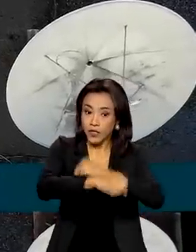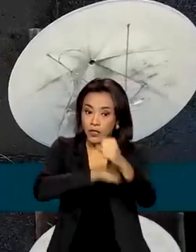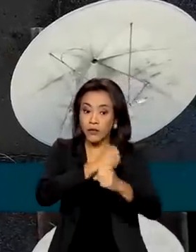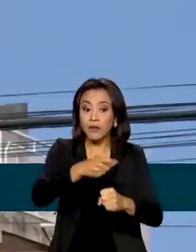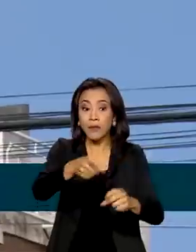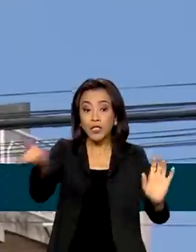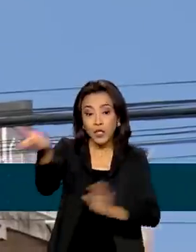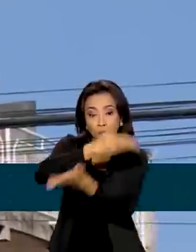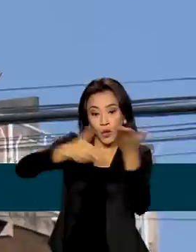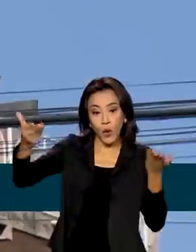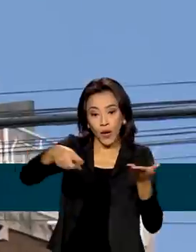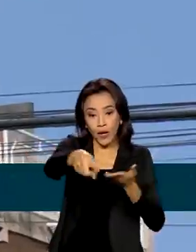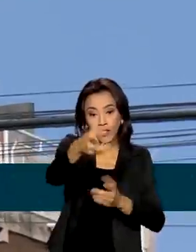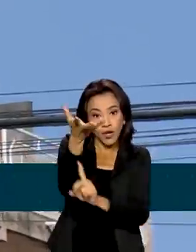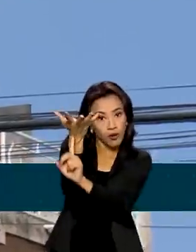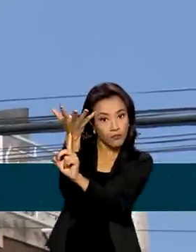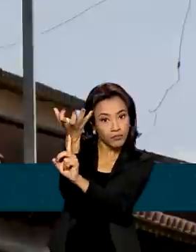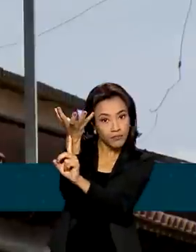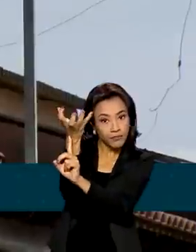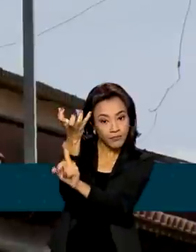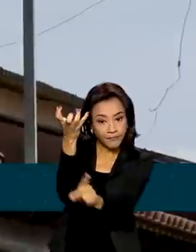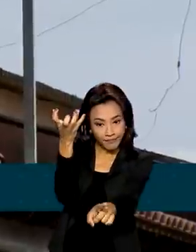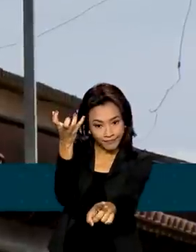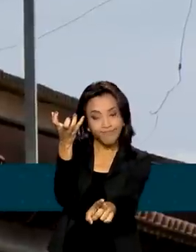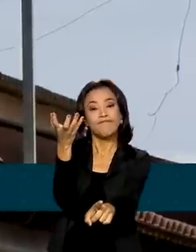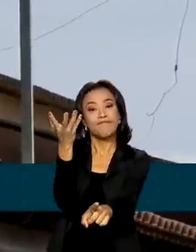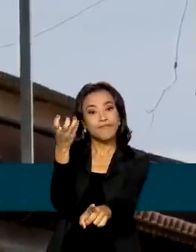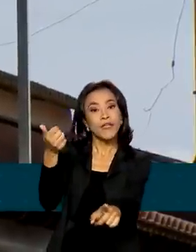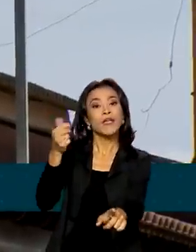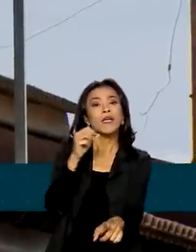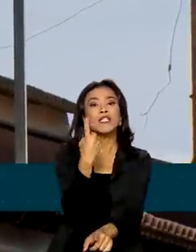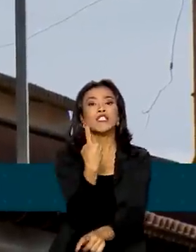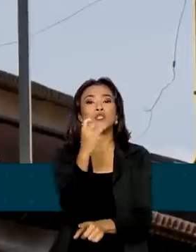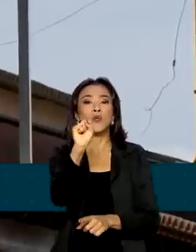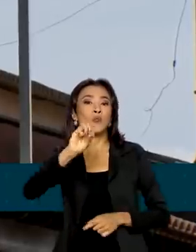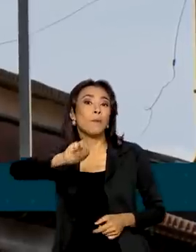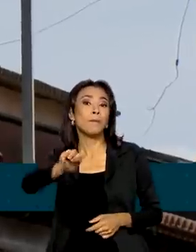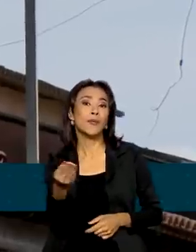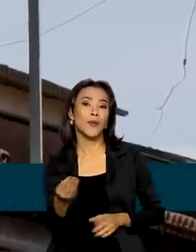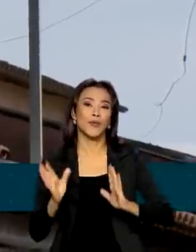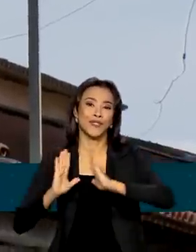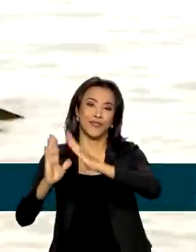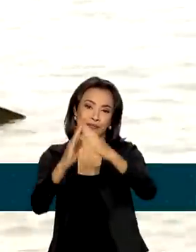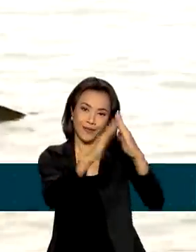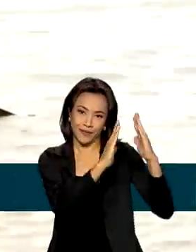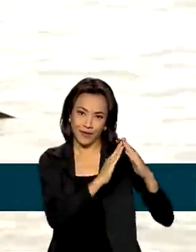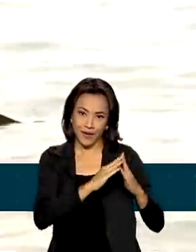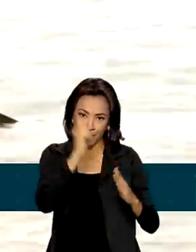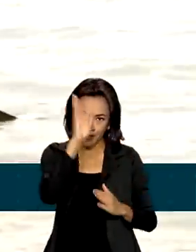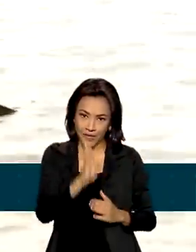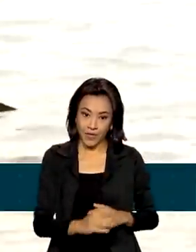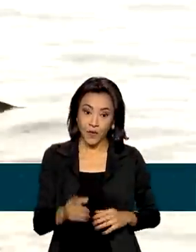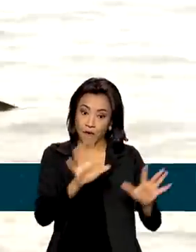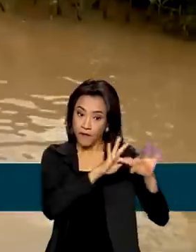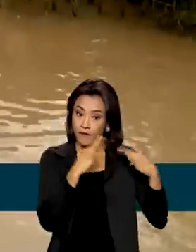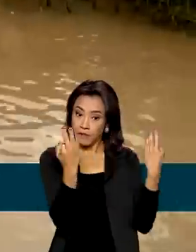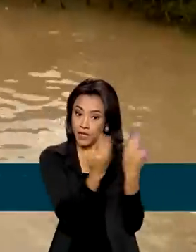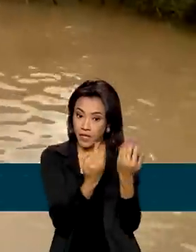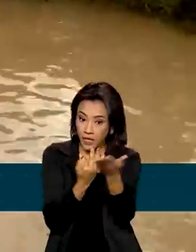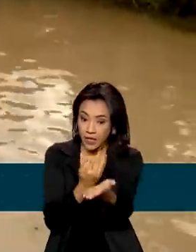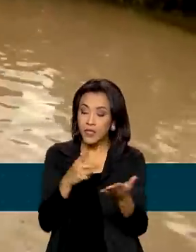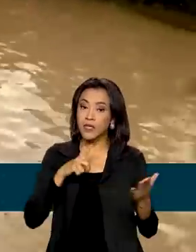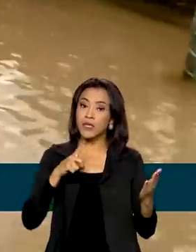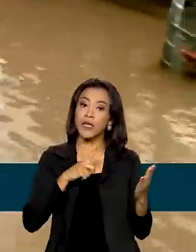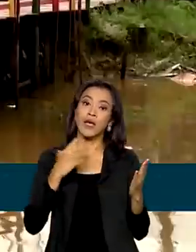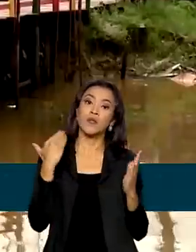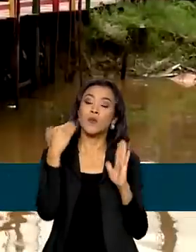troca dos receptores de antenas parabólicas em pelo menos 18 milhões de residências pelo país. Famílias inscritas no Cadastro Único